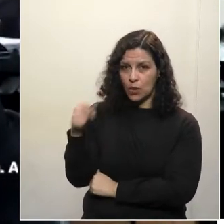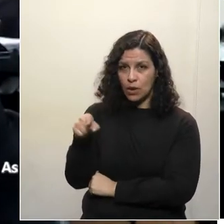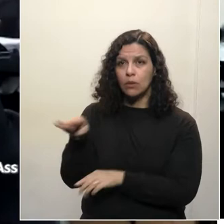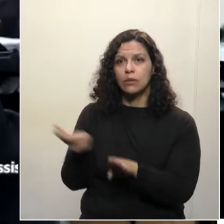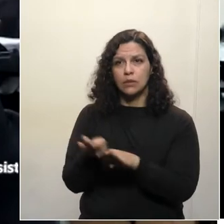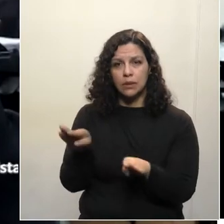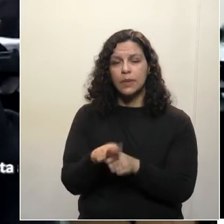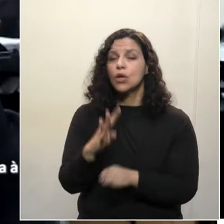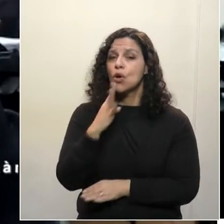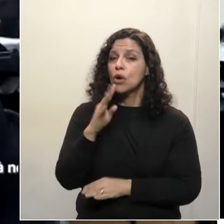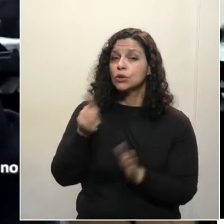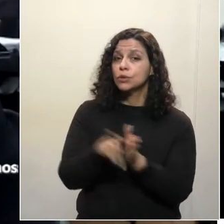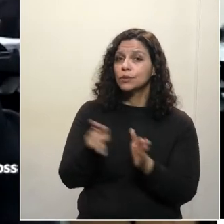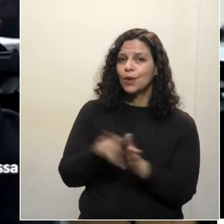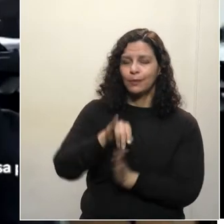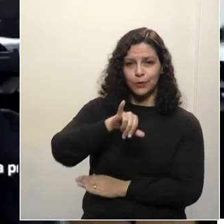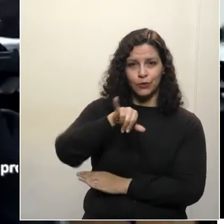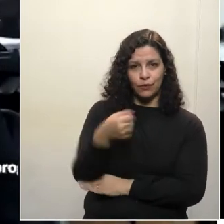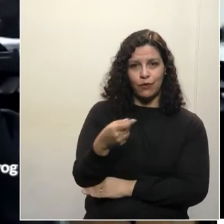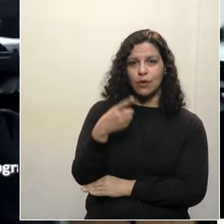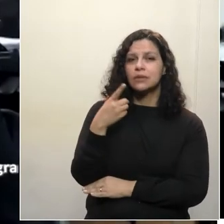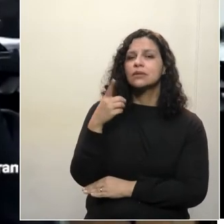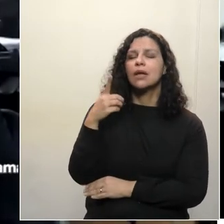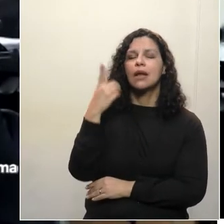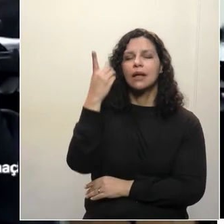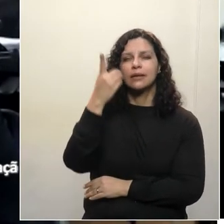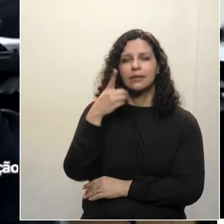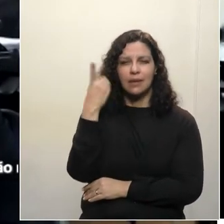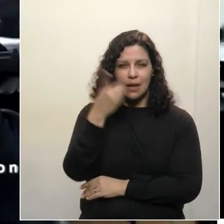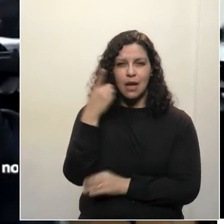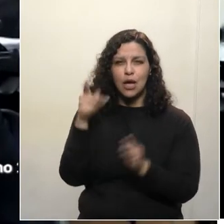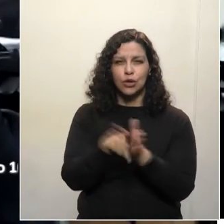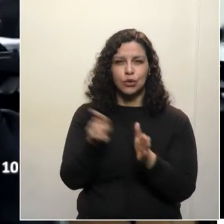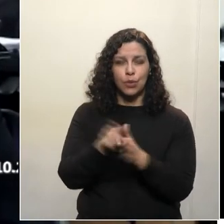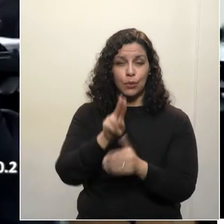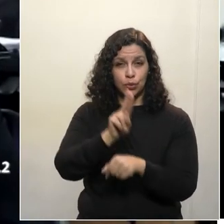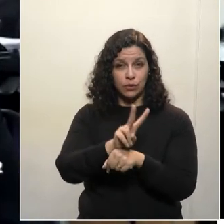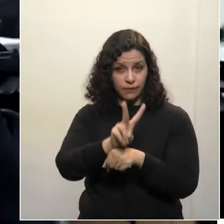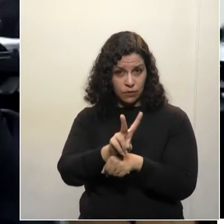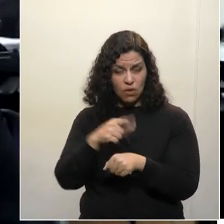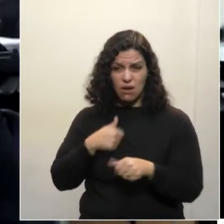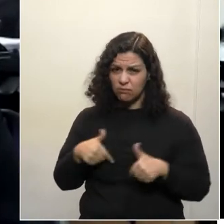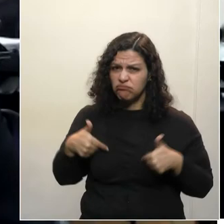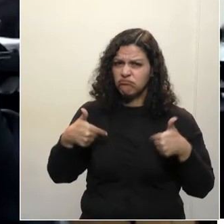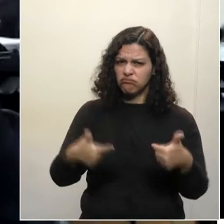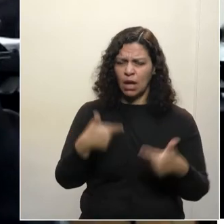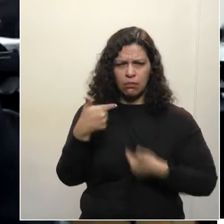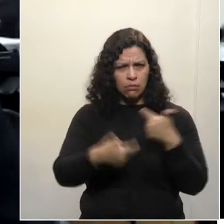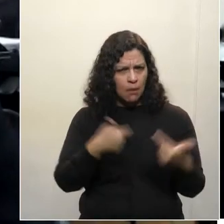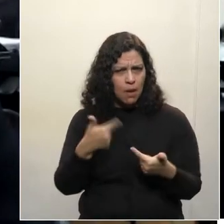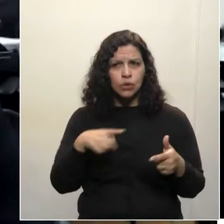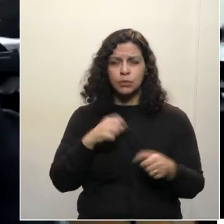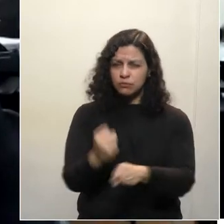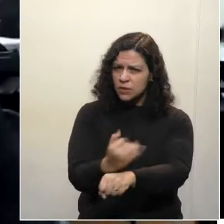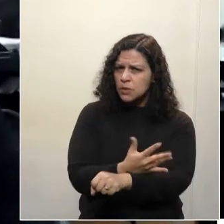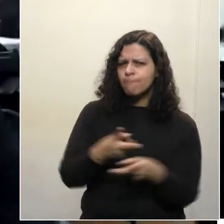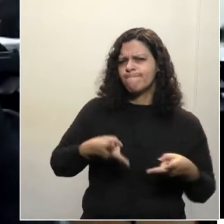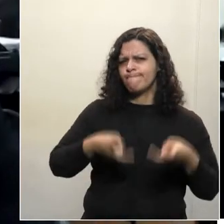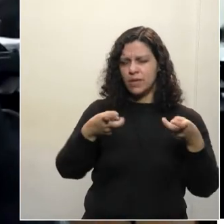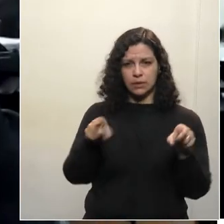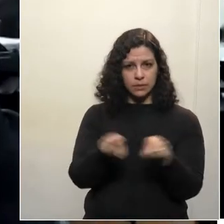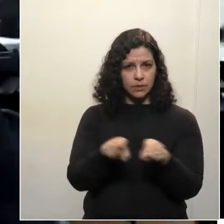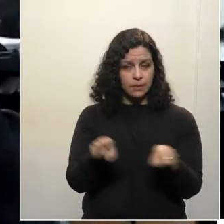Jacob Ross. Ele foi delegado na cidade de Leão da Vitória, com amor pela causa que ele tem. Senti a emoção dele.